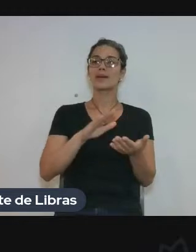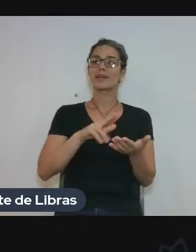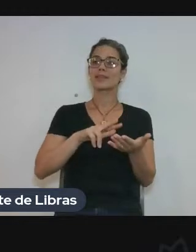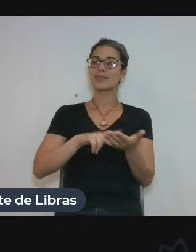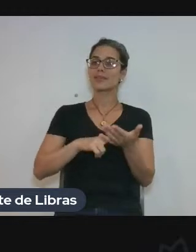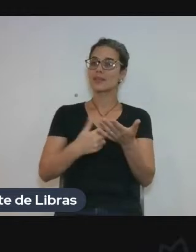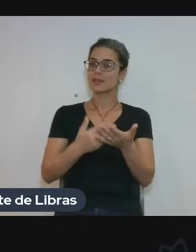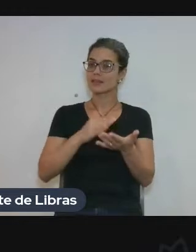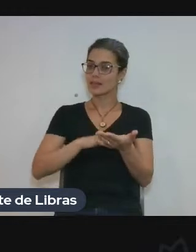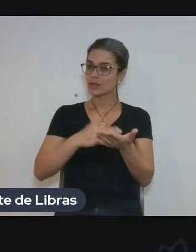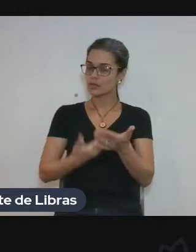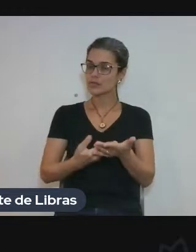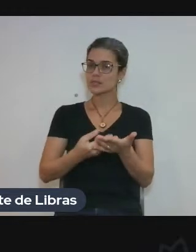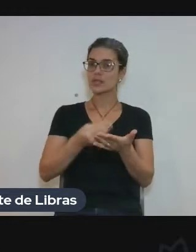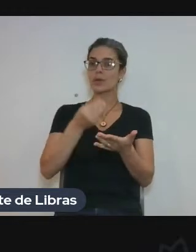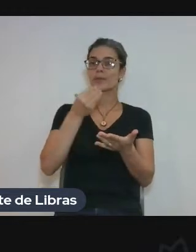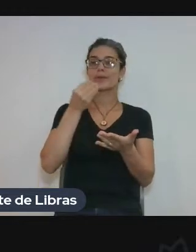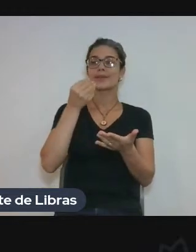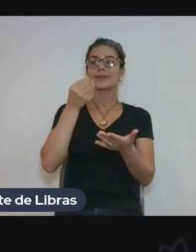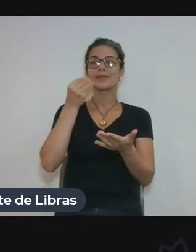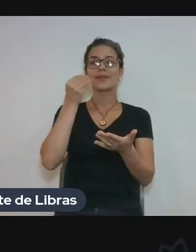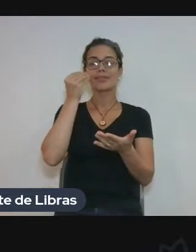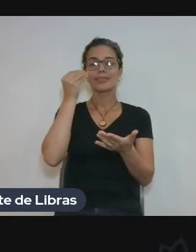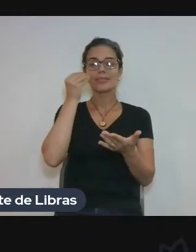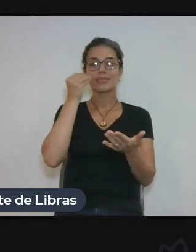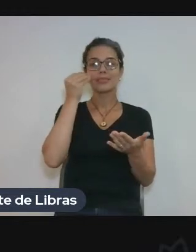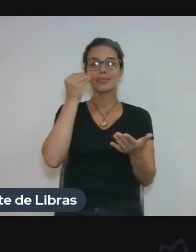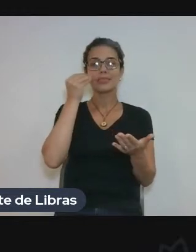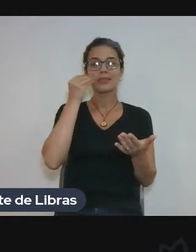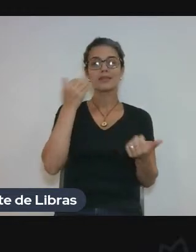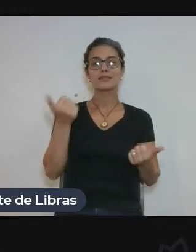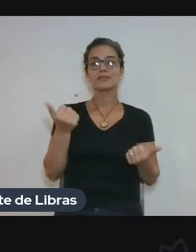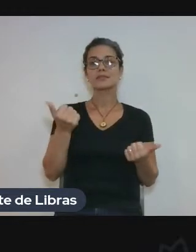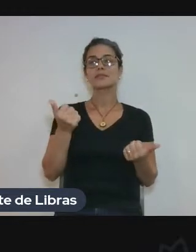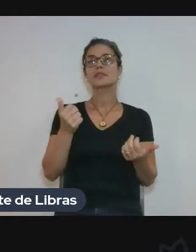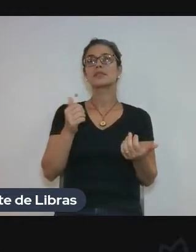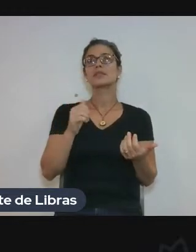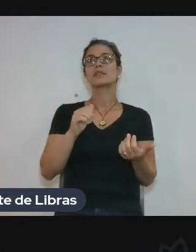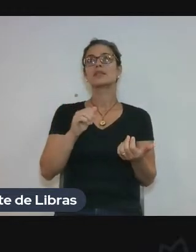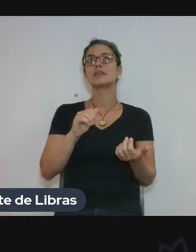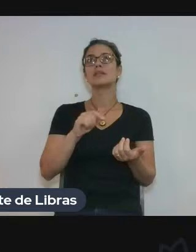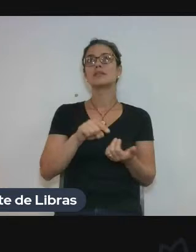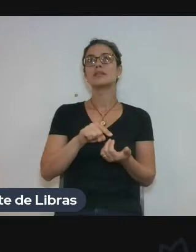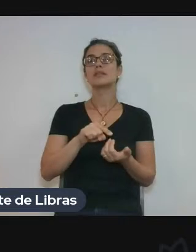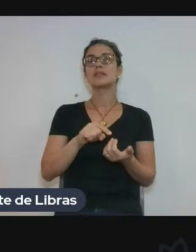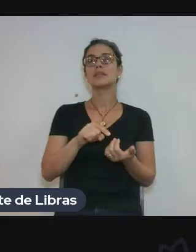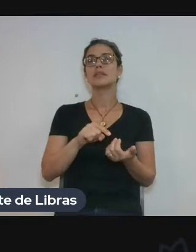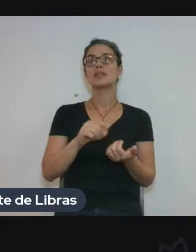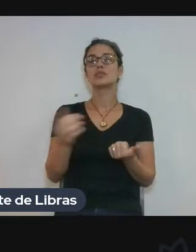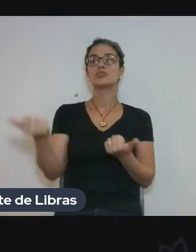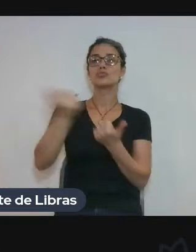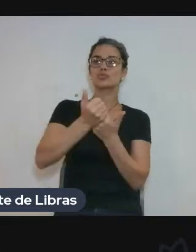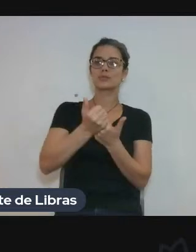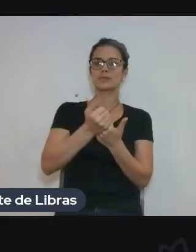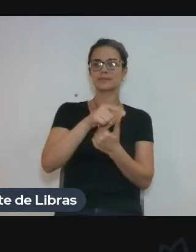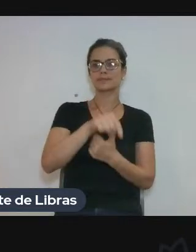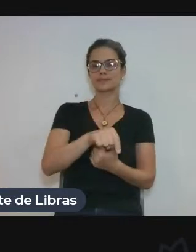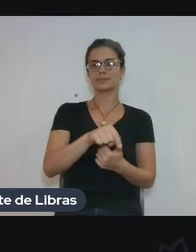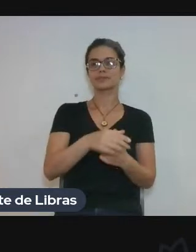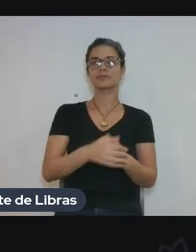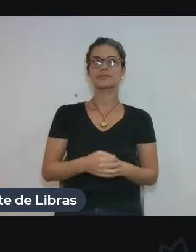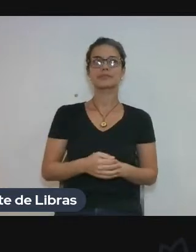E é interessante a gente pensar o porquê que essas traduções indiretas apareceram. Pensando que o Brasil,